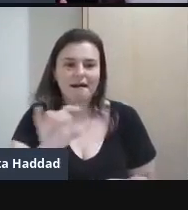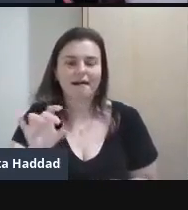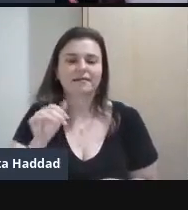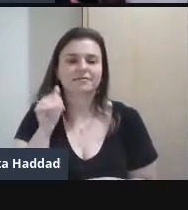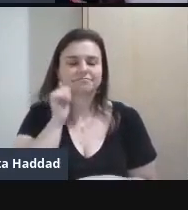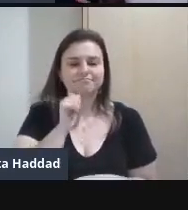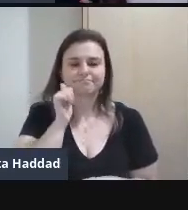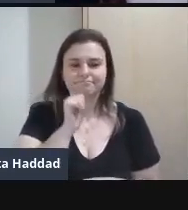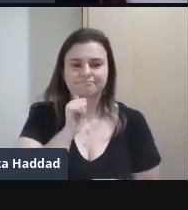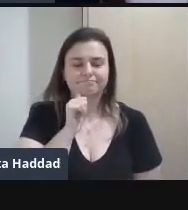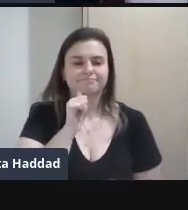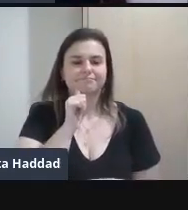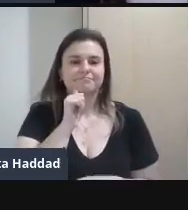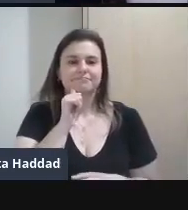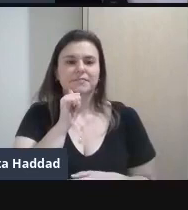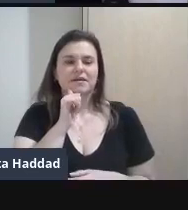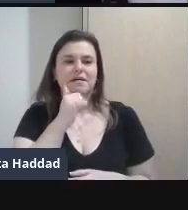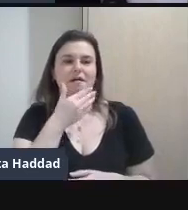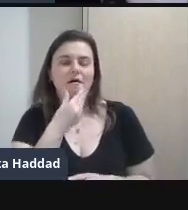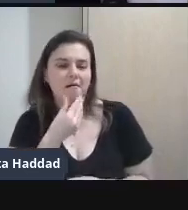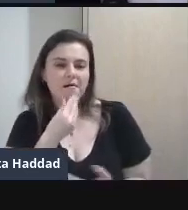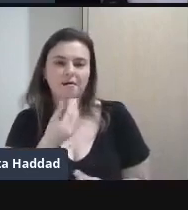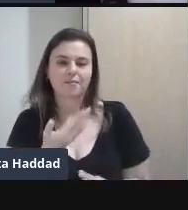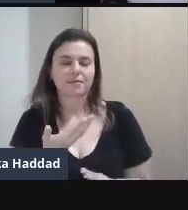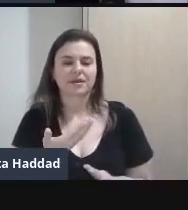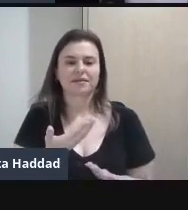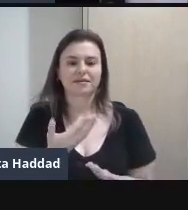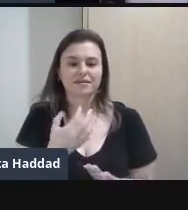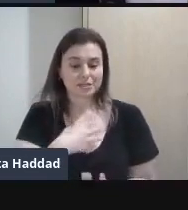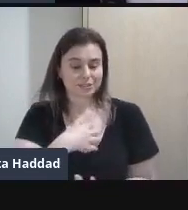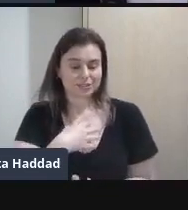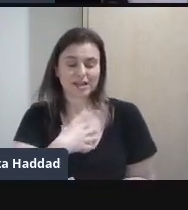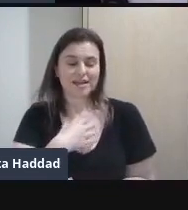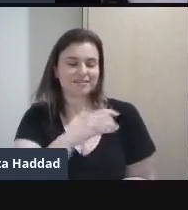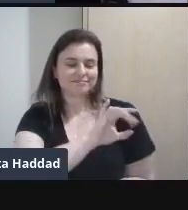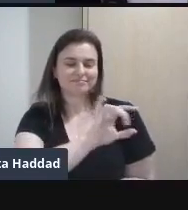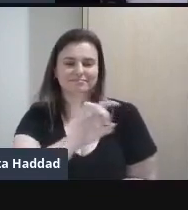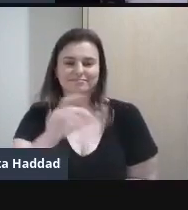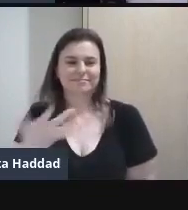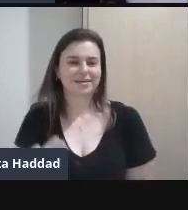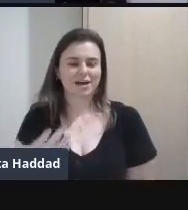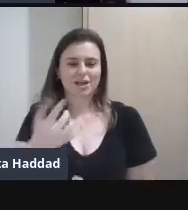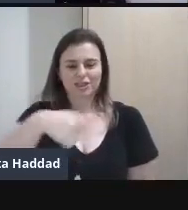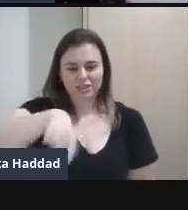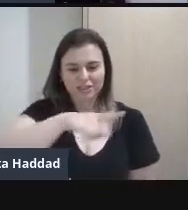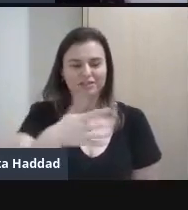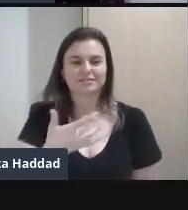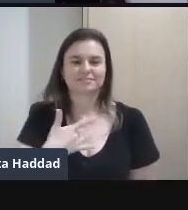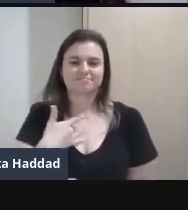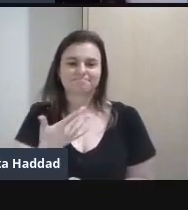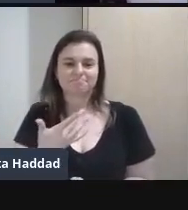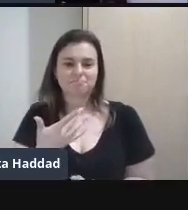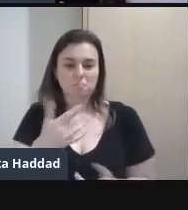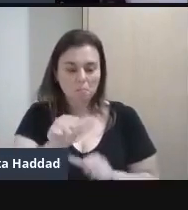De cada homem O quanto que a nossa Personalidade Acaba realmente Infringindo